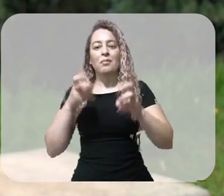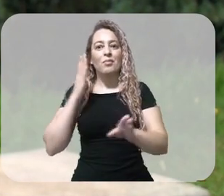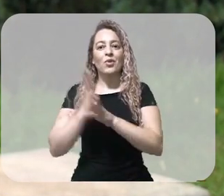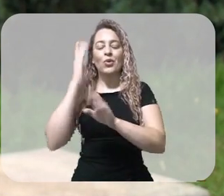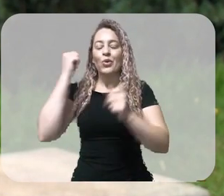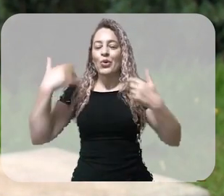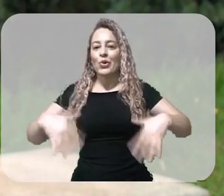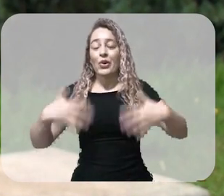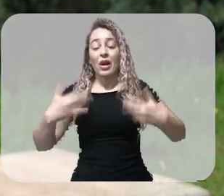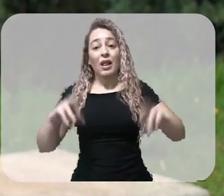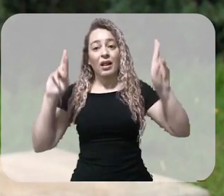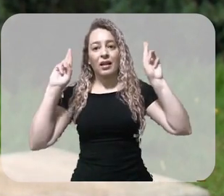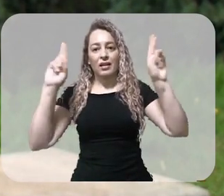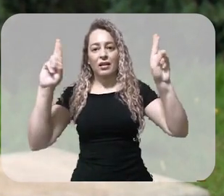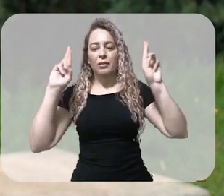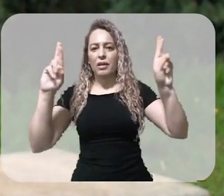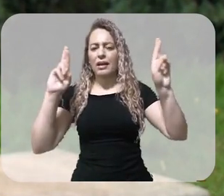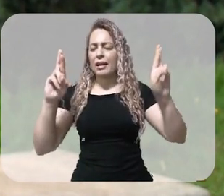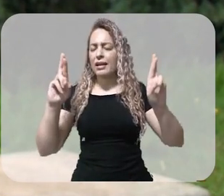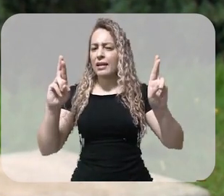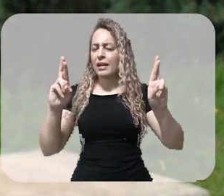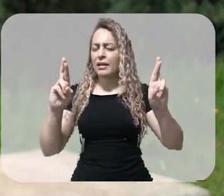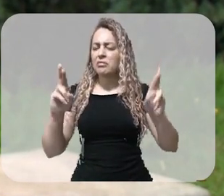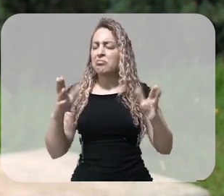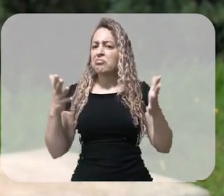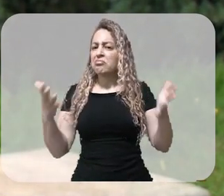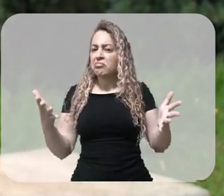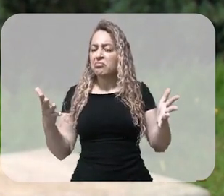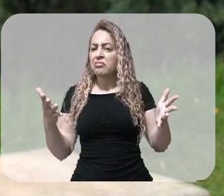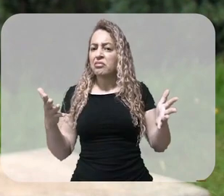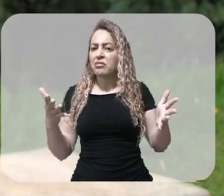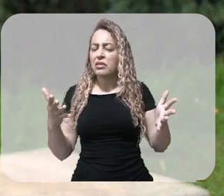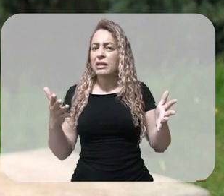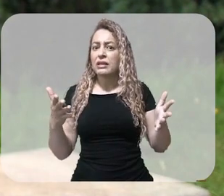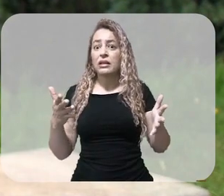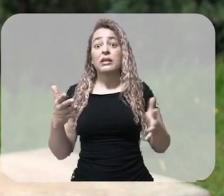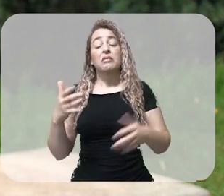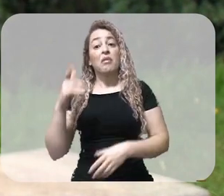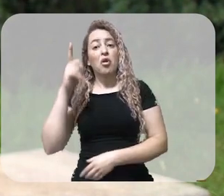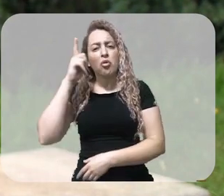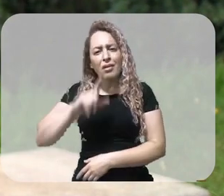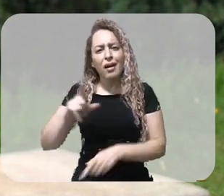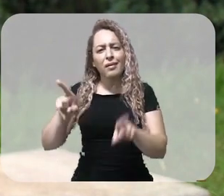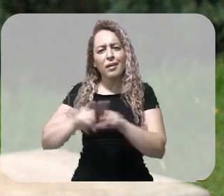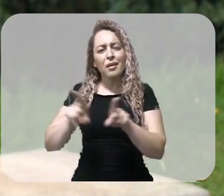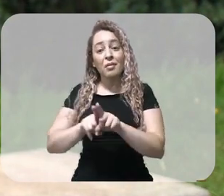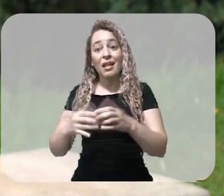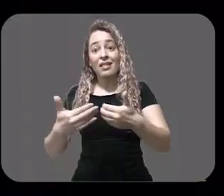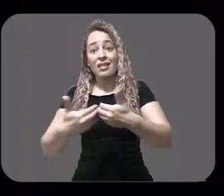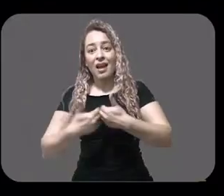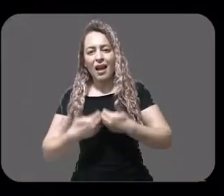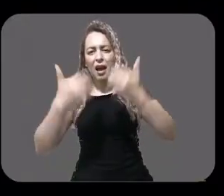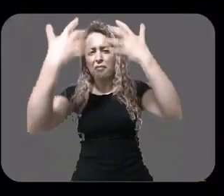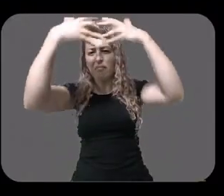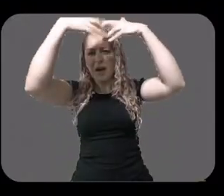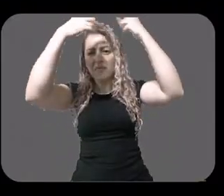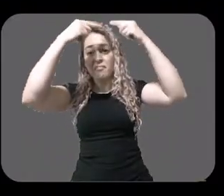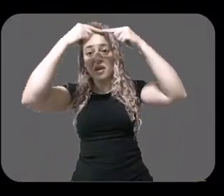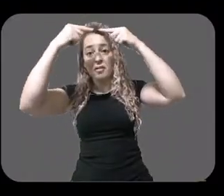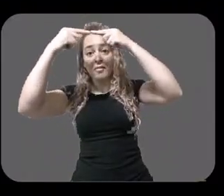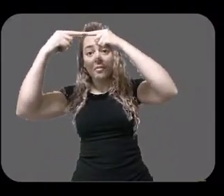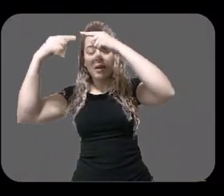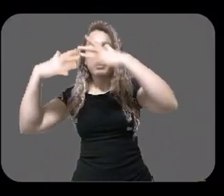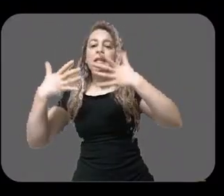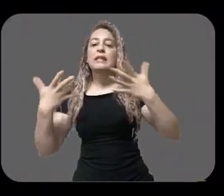capazes de fazer a mesma coisa no cérebro do autista? É o que os cientistas querem saber agora. Existe um grupo